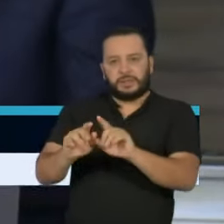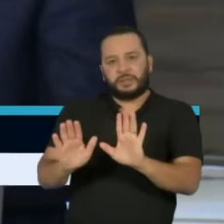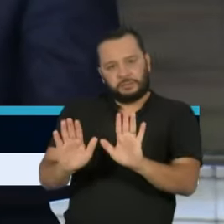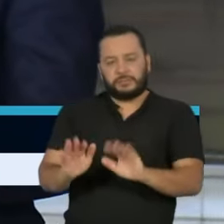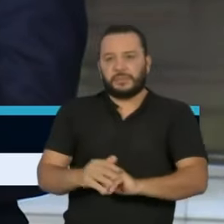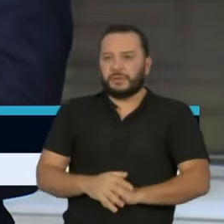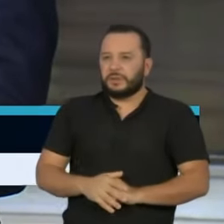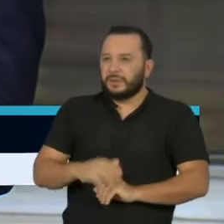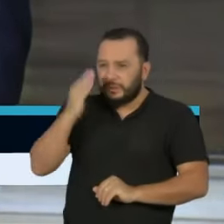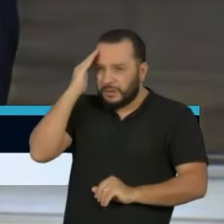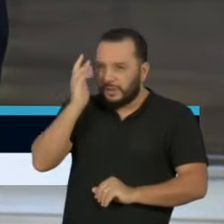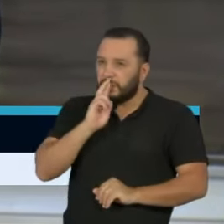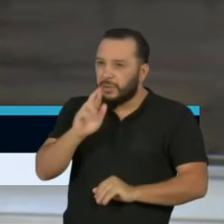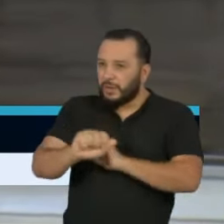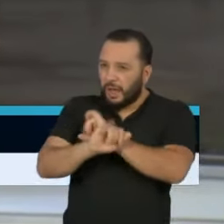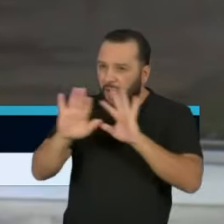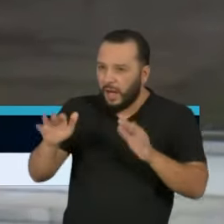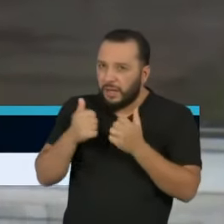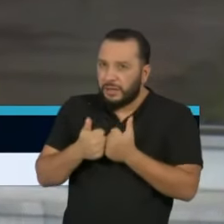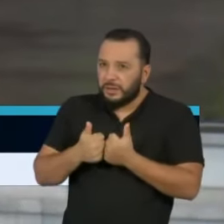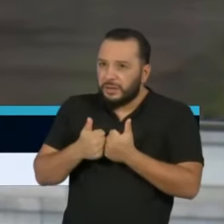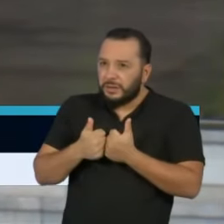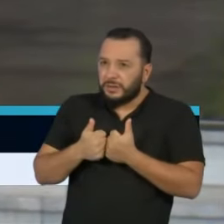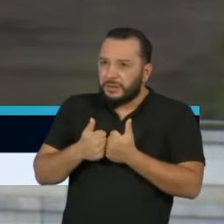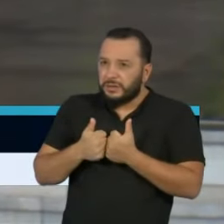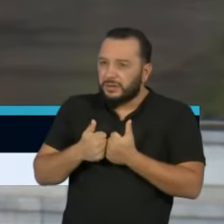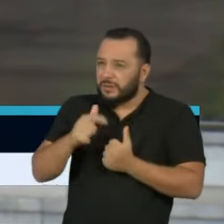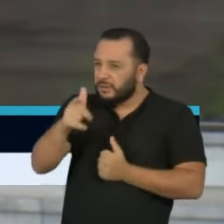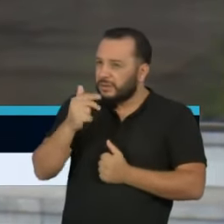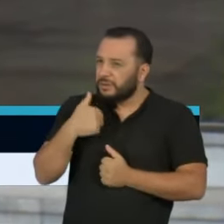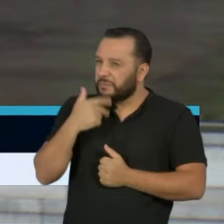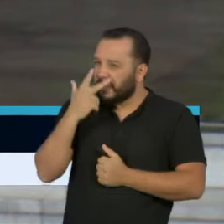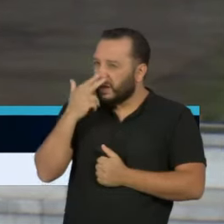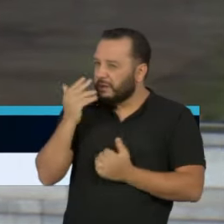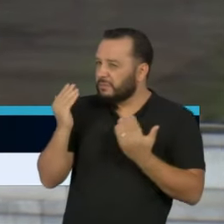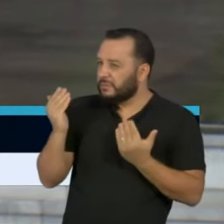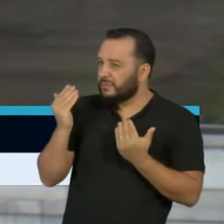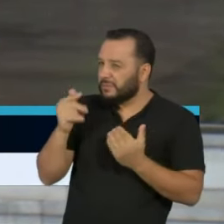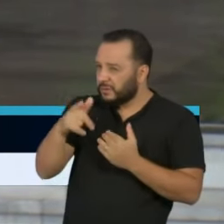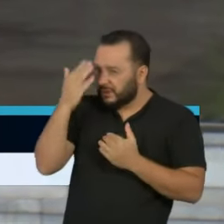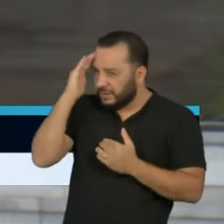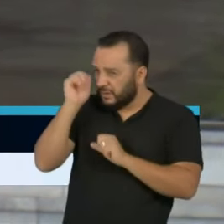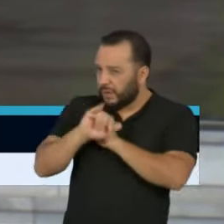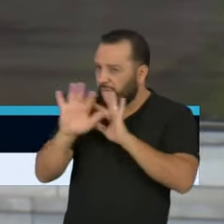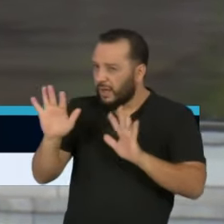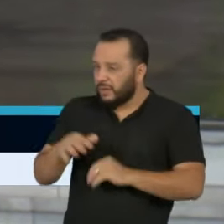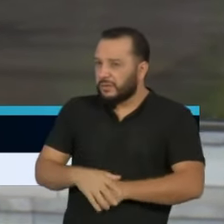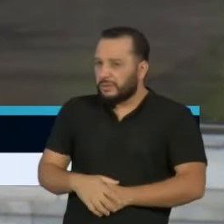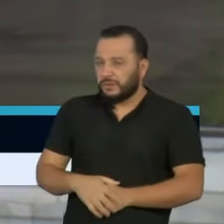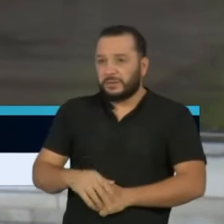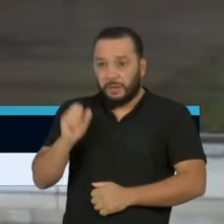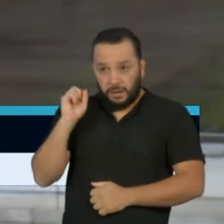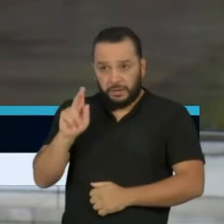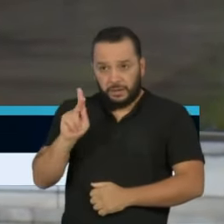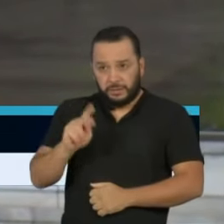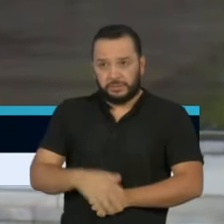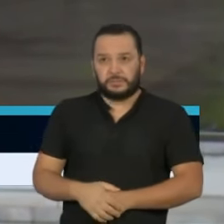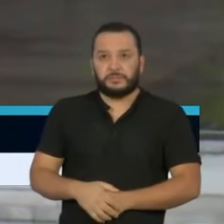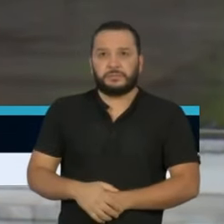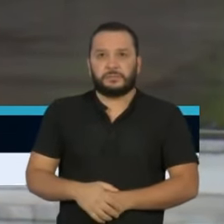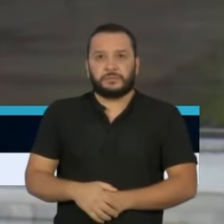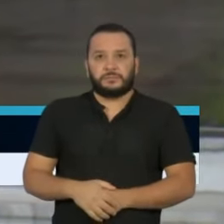Silvia, ficou clara a minha resposta? Porque eu fiquei com a impressão de que não ficou muito clara para você. Ficou clara? Ok, está bom.